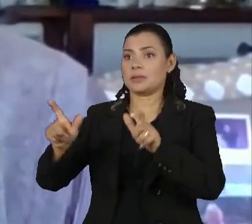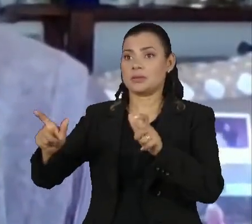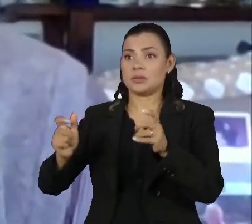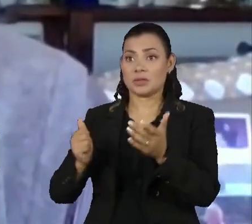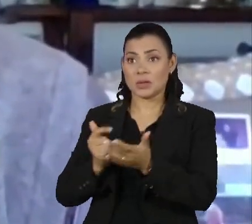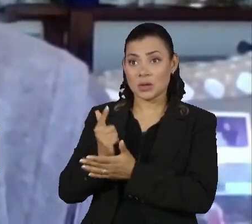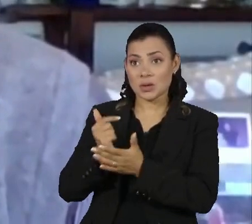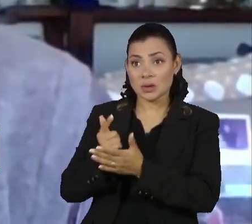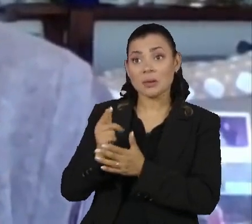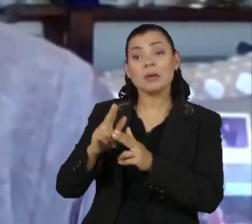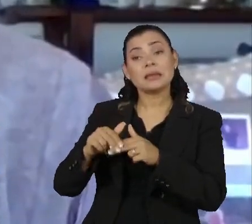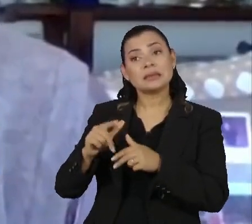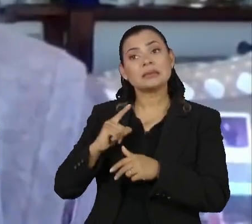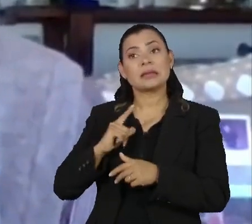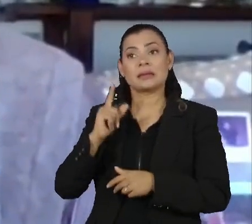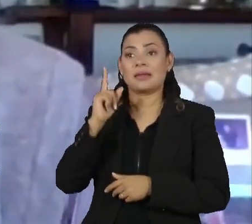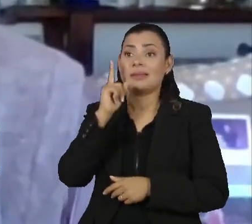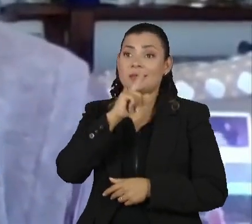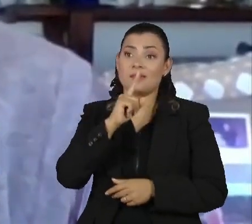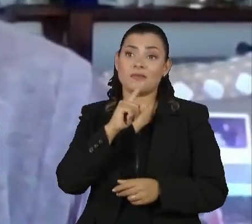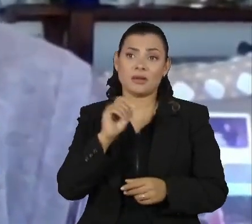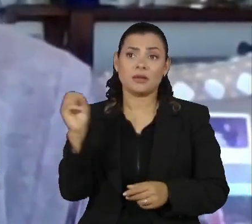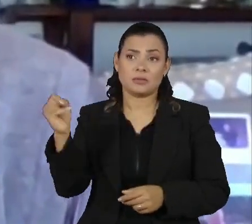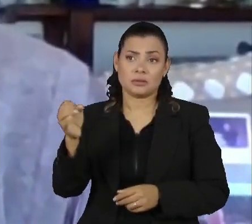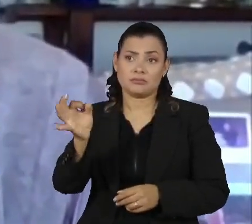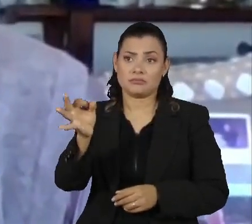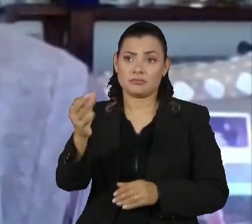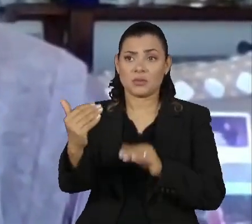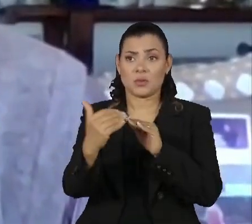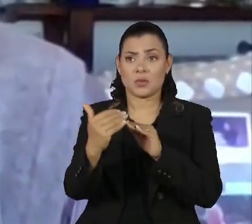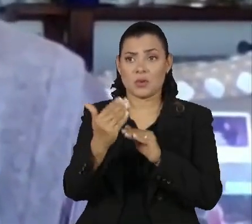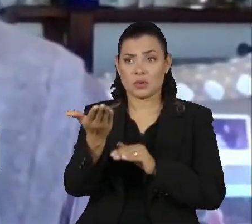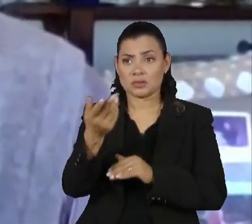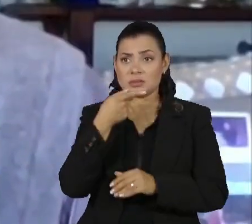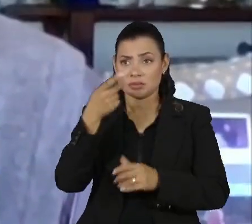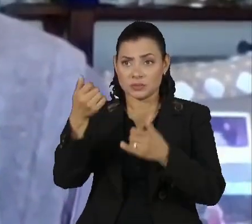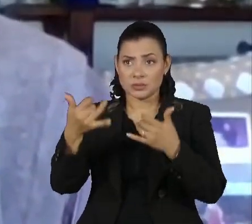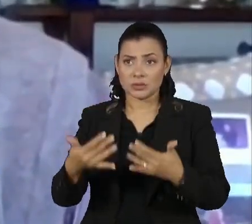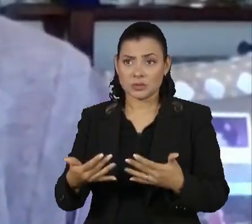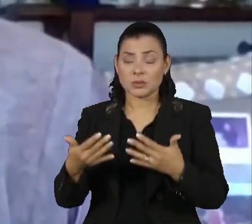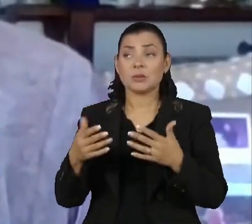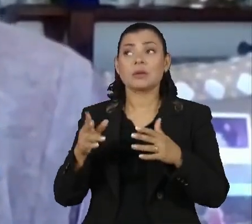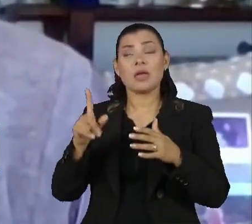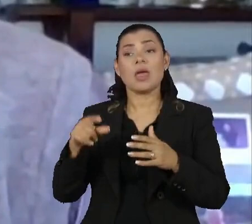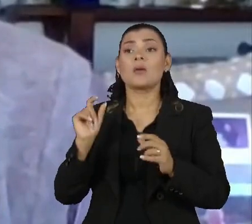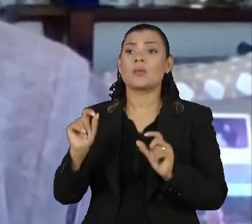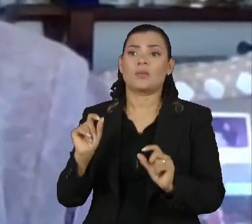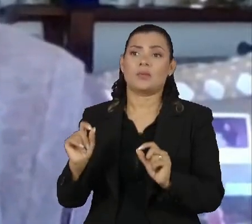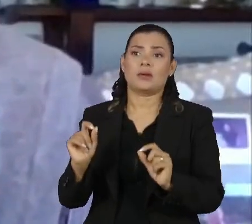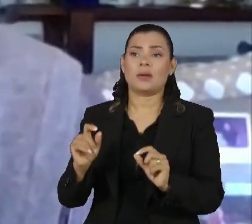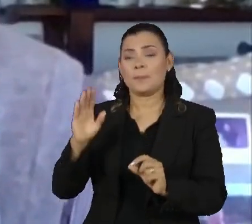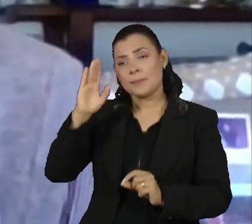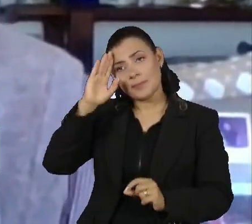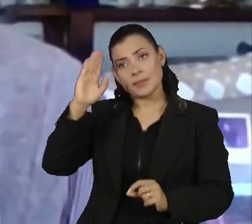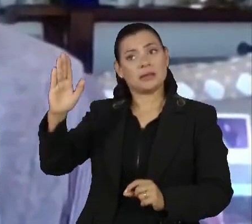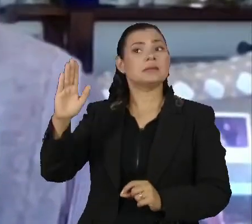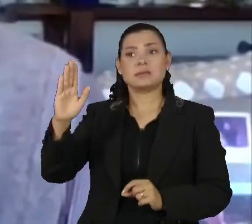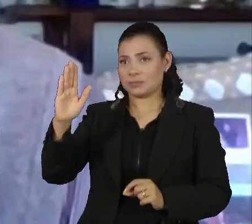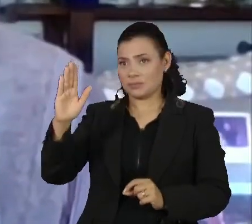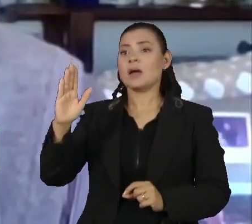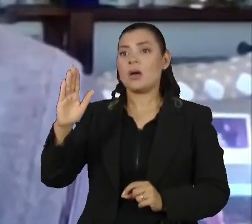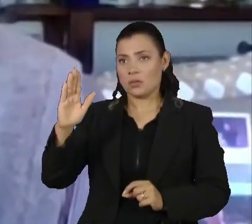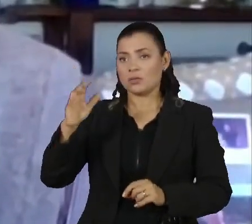ele tem esse defeito que você apontou com muita propriedade, que é o comprometimento maior da